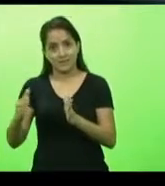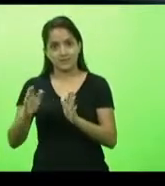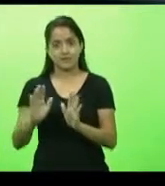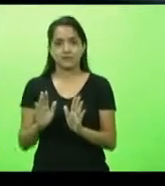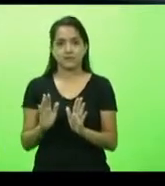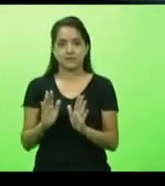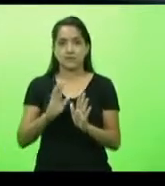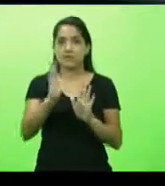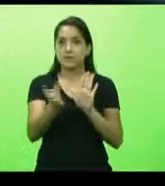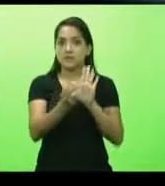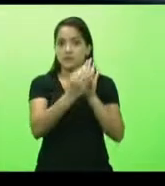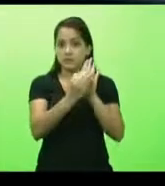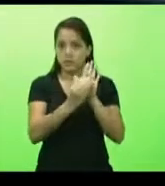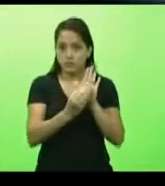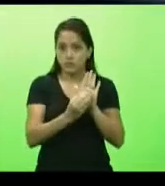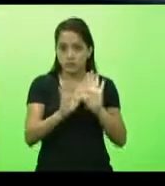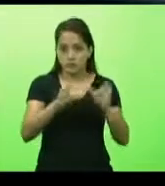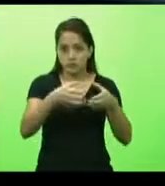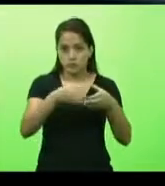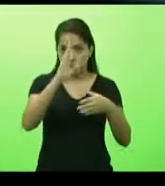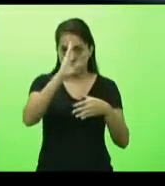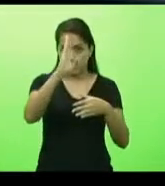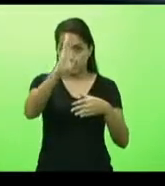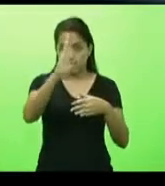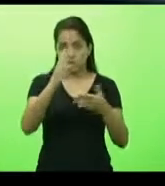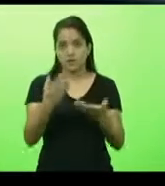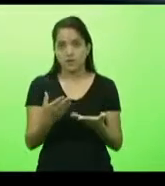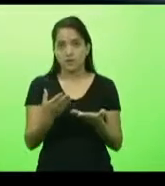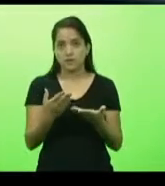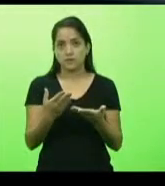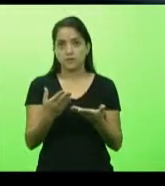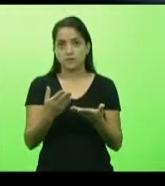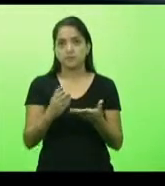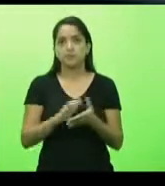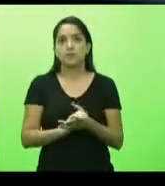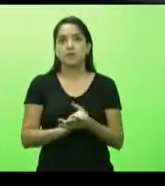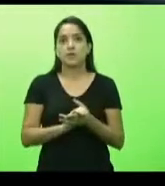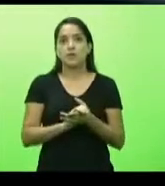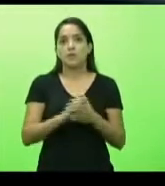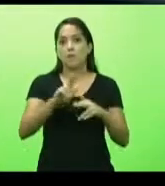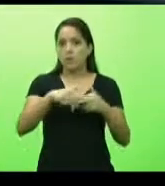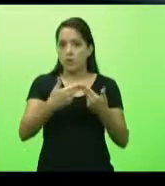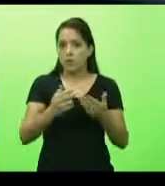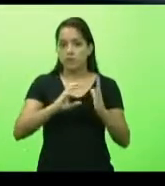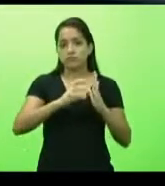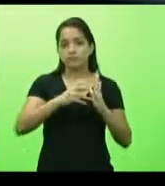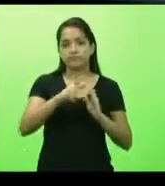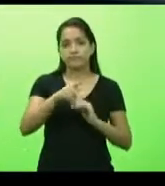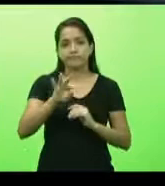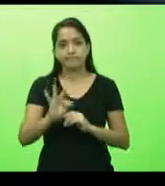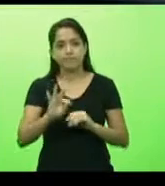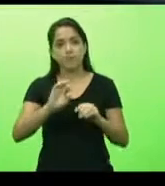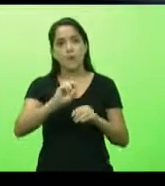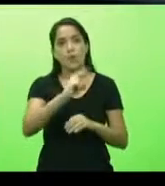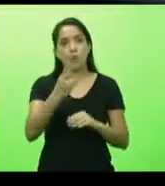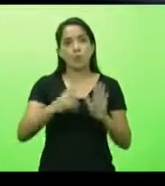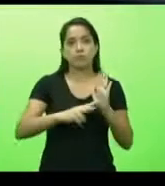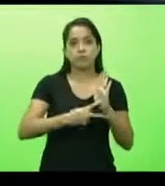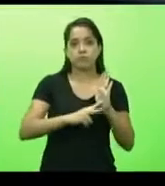foram incluídos entre os grupos prioritários, não foi por obra do PT, não foi pelo sindicato, foi por